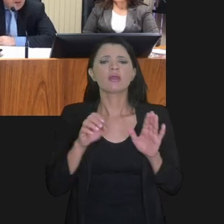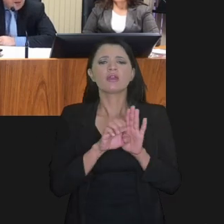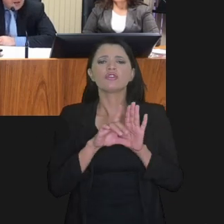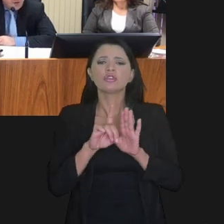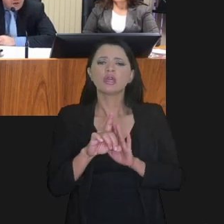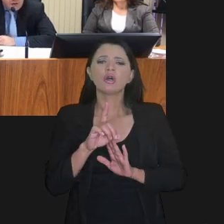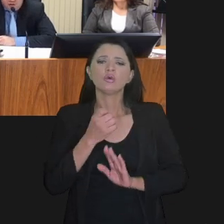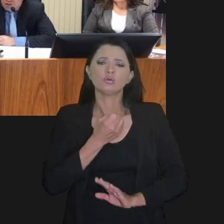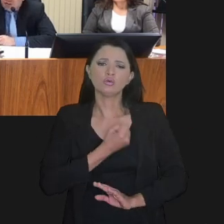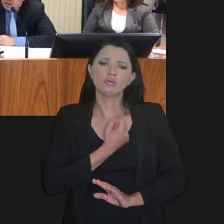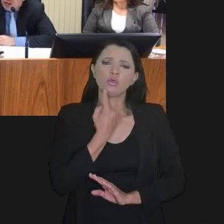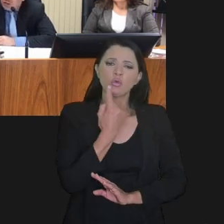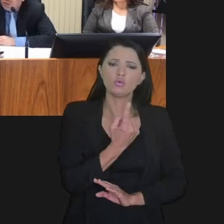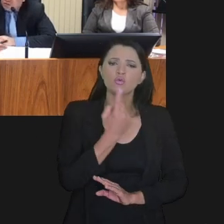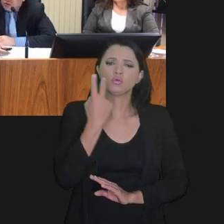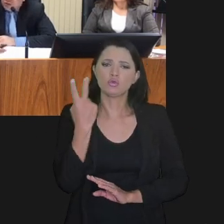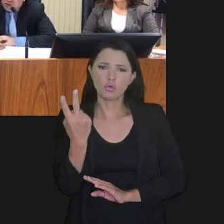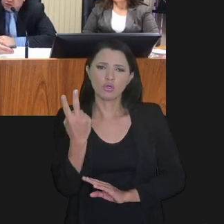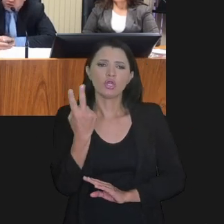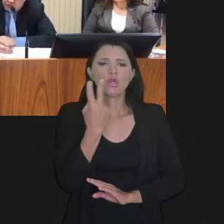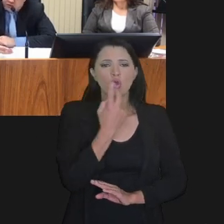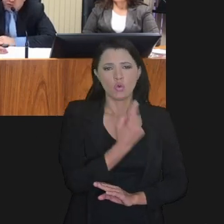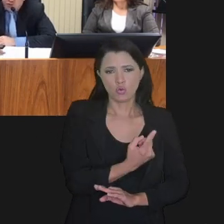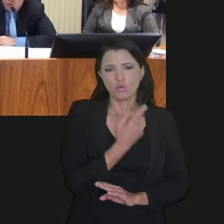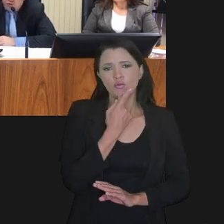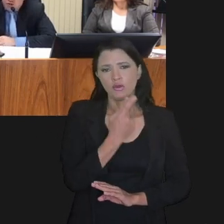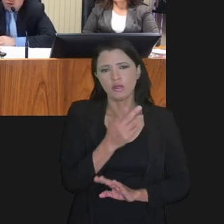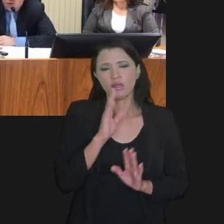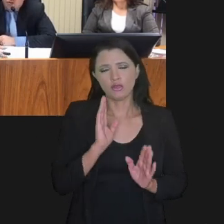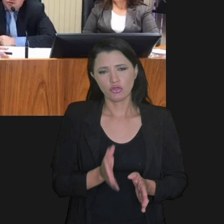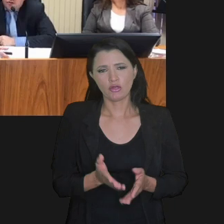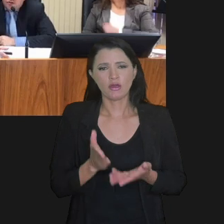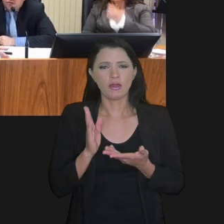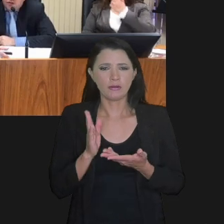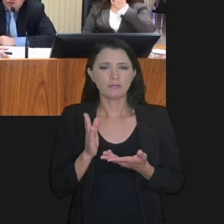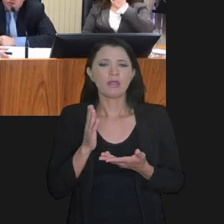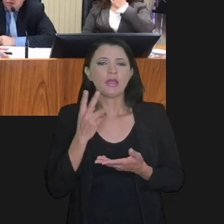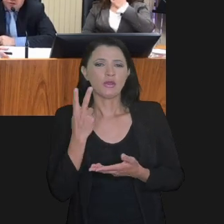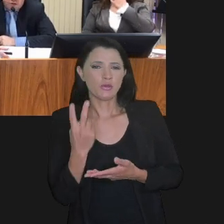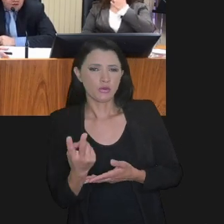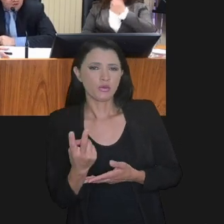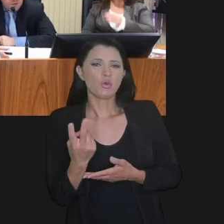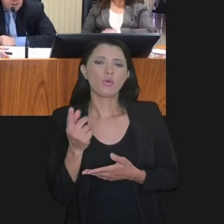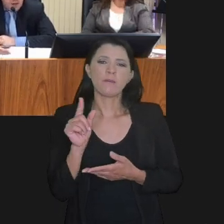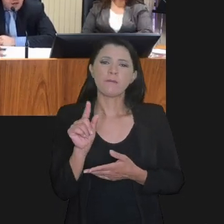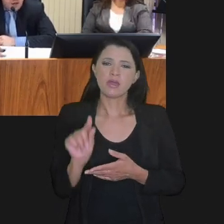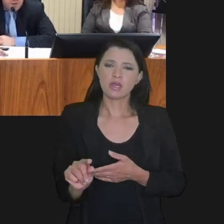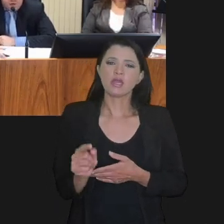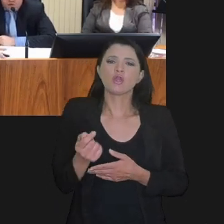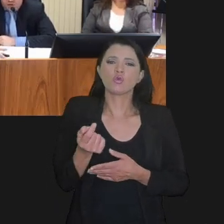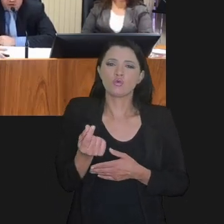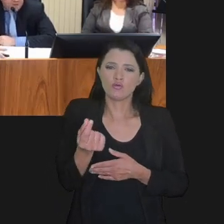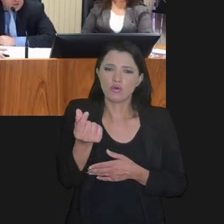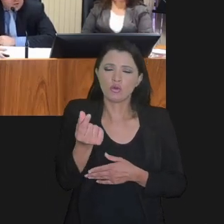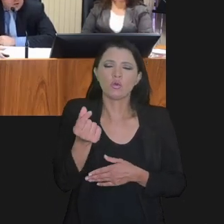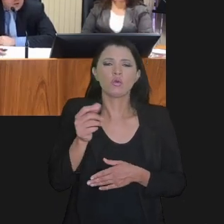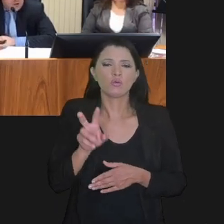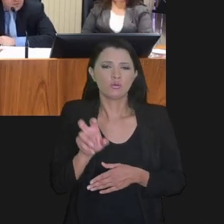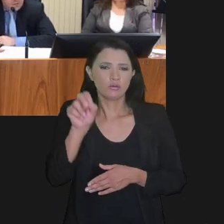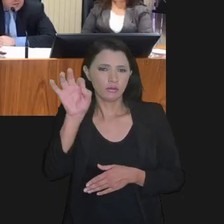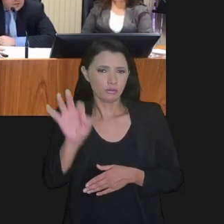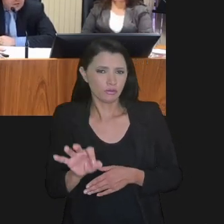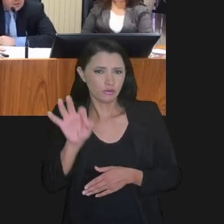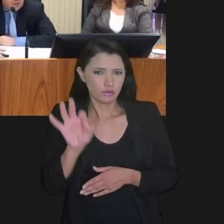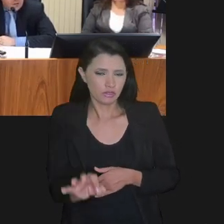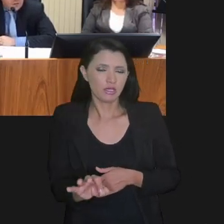As redações nos editais número um e dois, número um, como eu disse, do contencioso administrativo e número dois de pequeno valor,